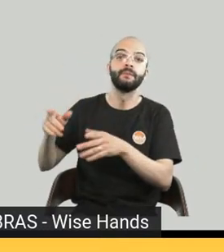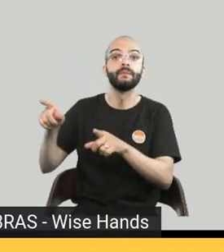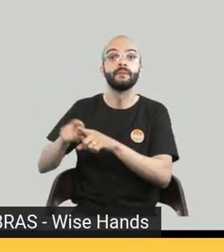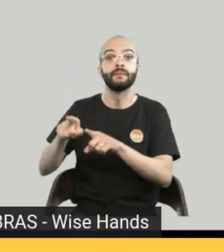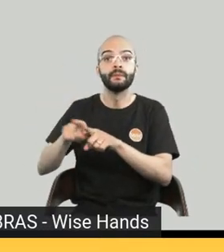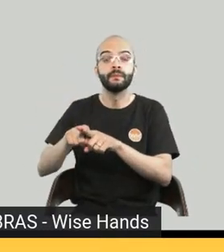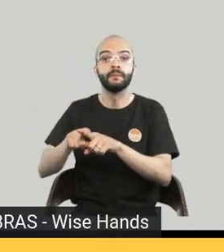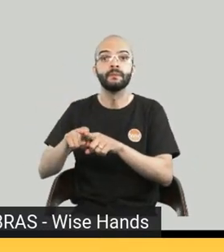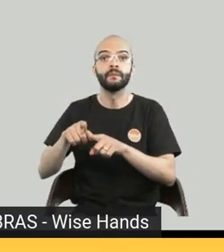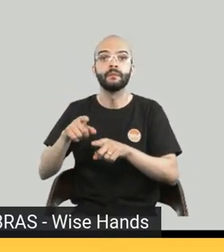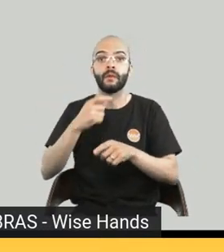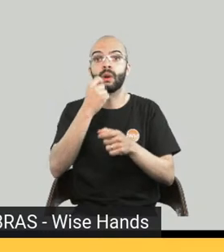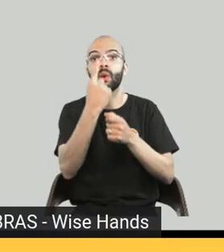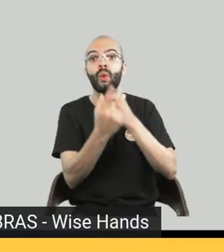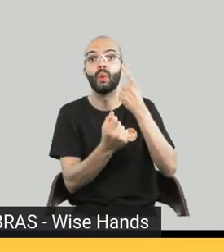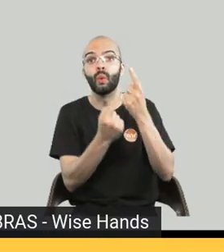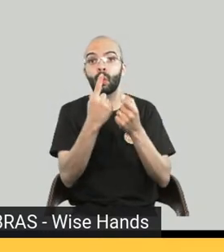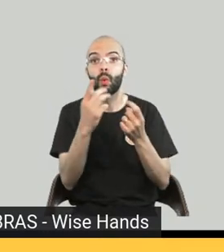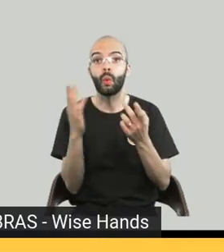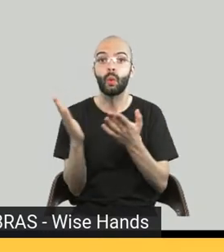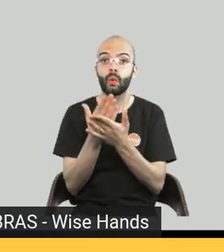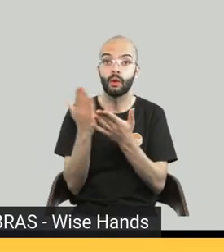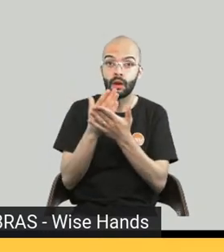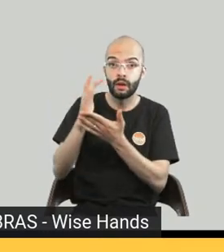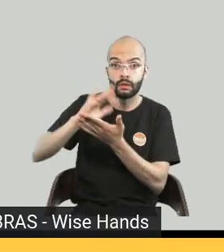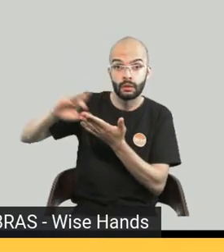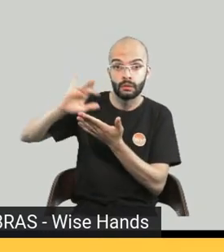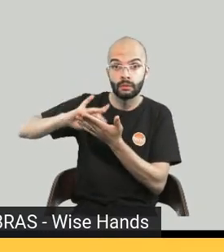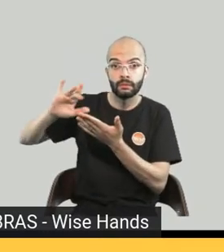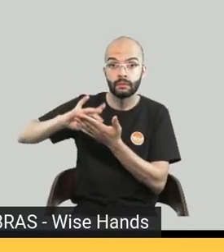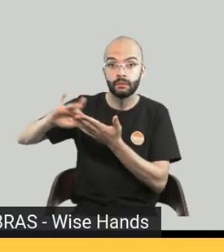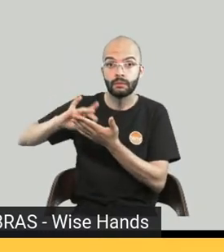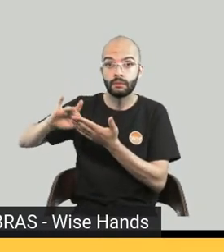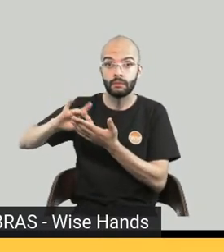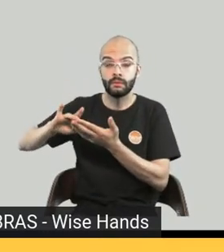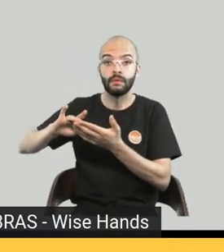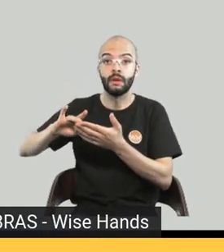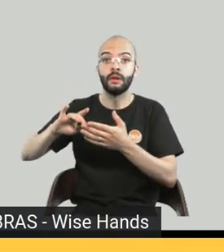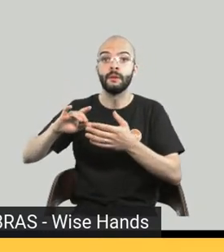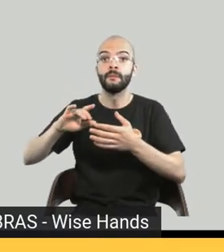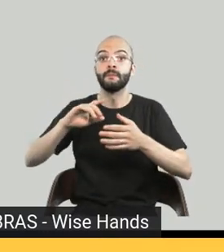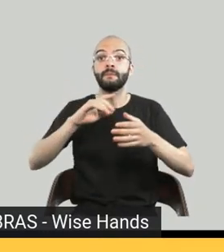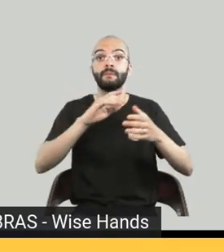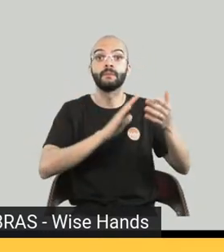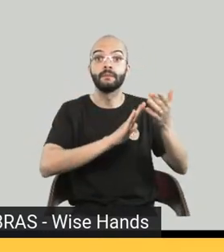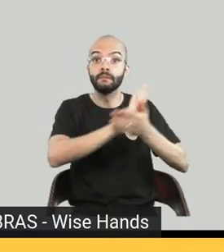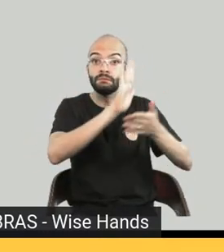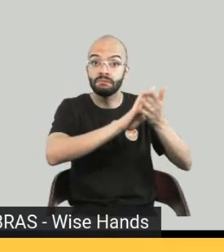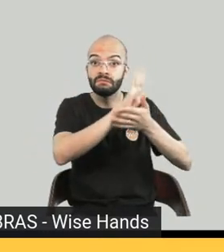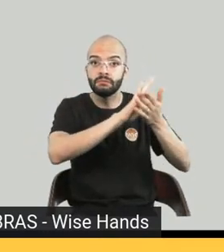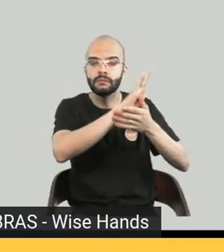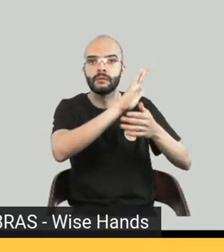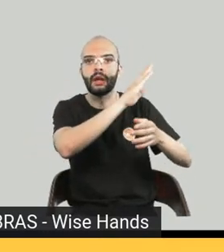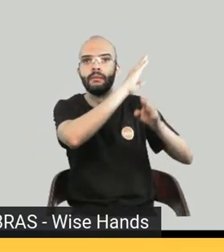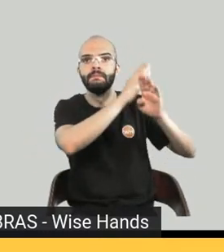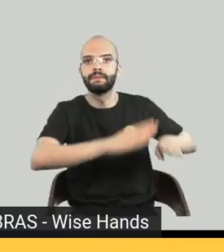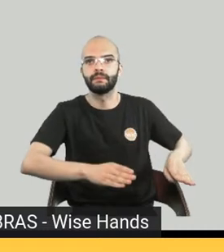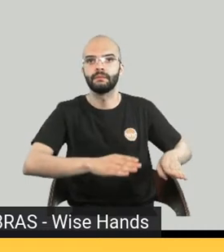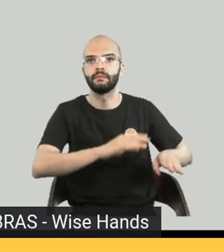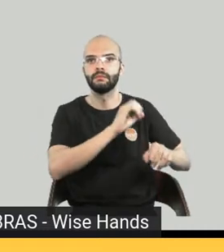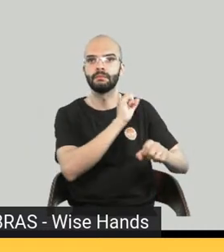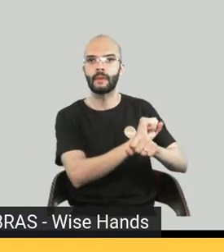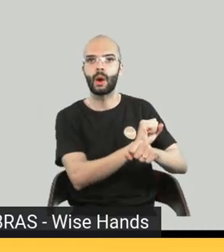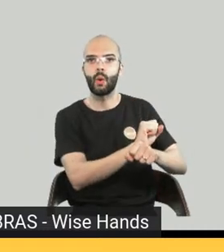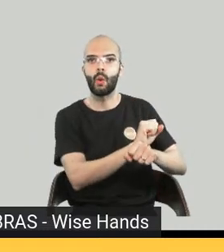adiar ou até cancelar no formato impresso, né? Então, acabou sendo um recurso que a editora